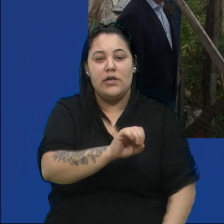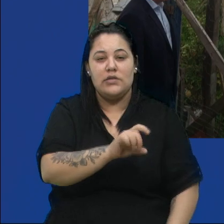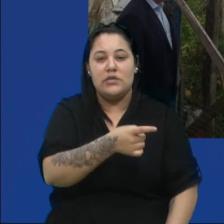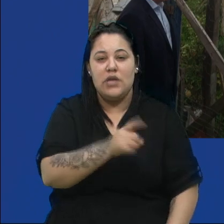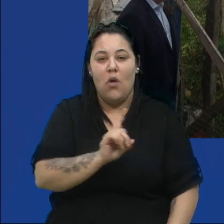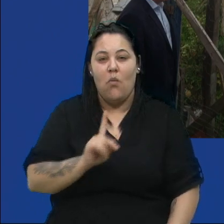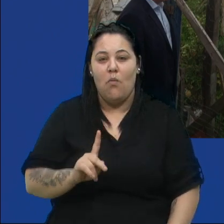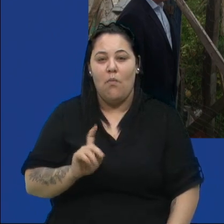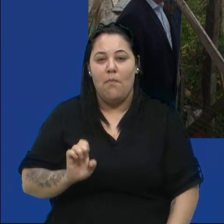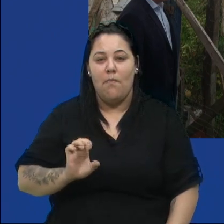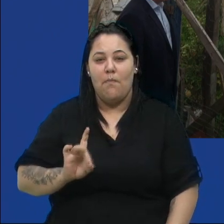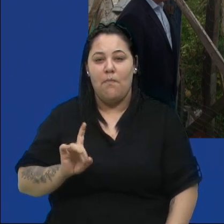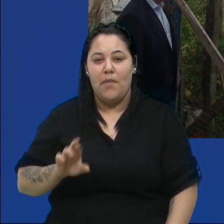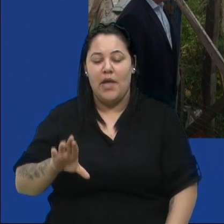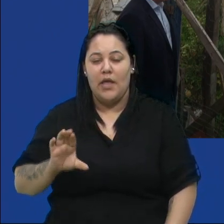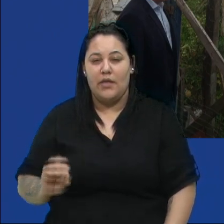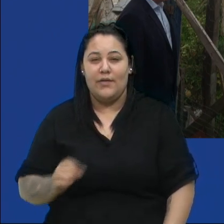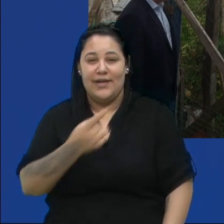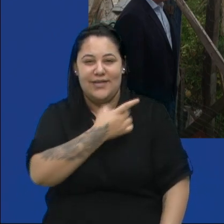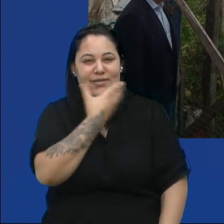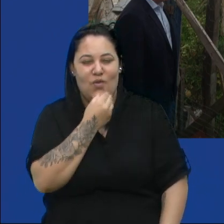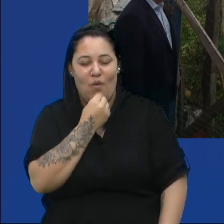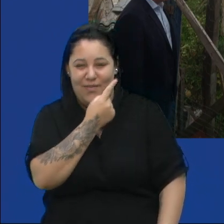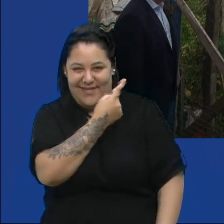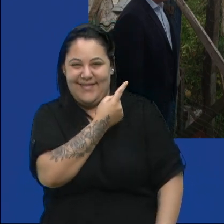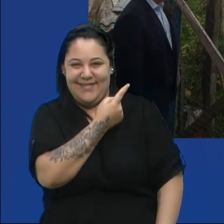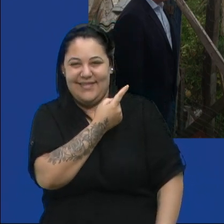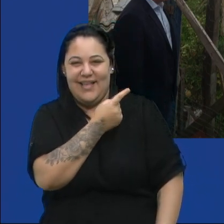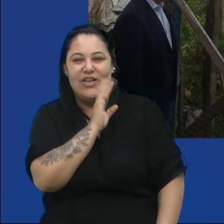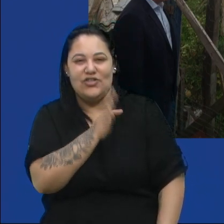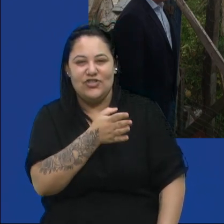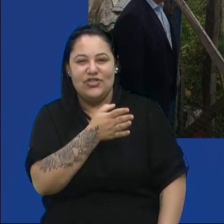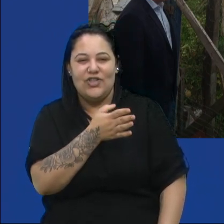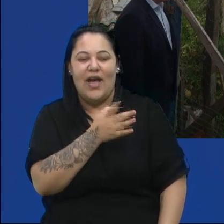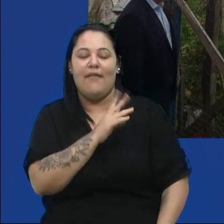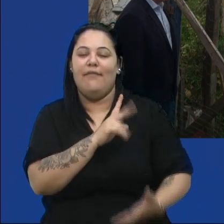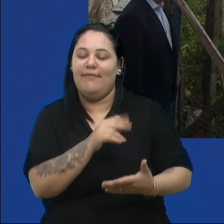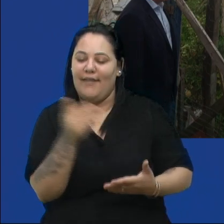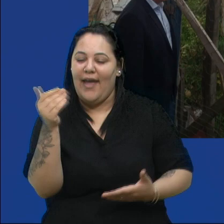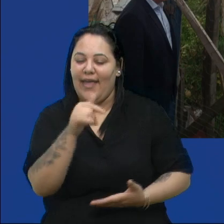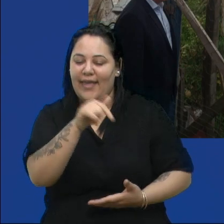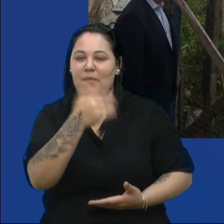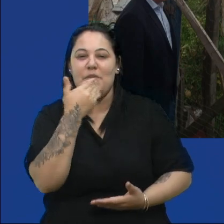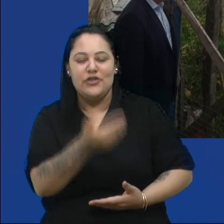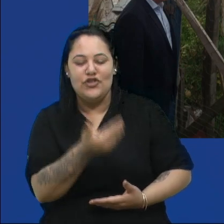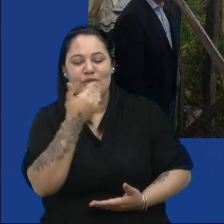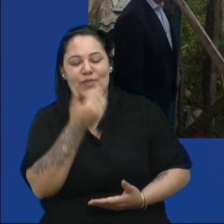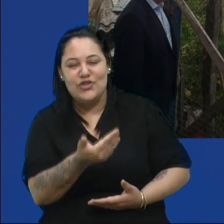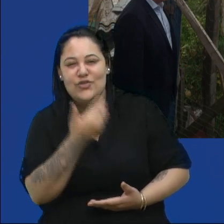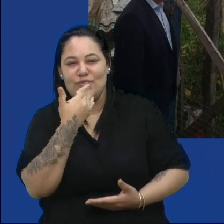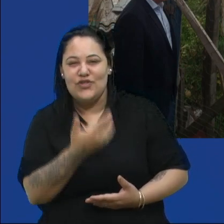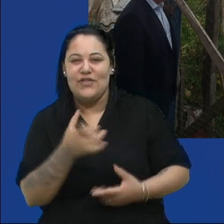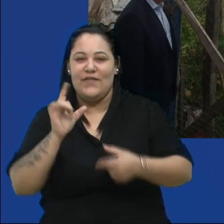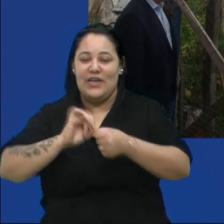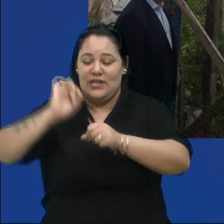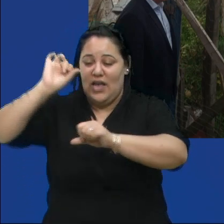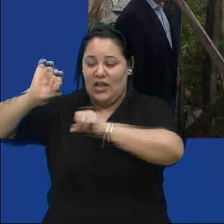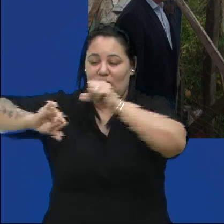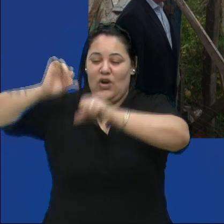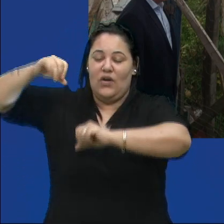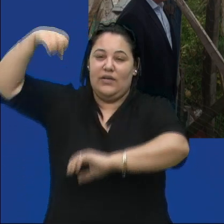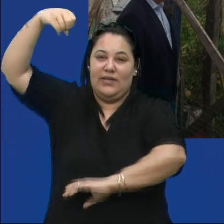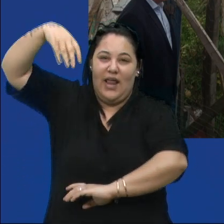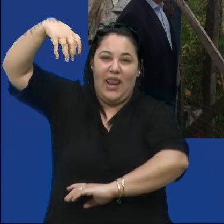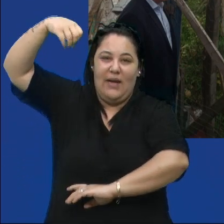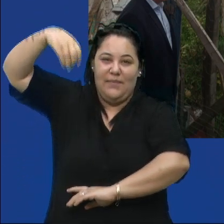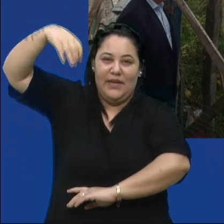O seu Cici veio várias vezes aqui pedir para que fosse feita a troca daquelas lâmpadas, enfim,